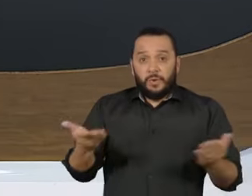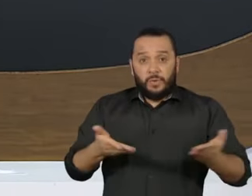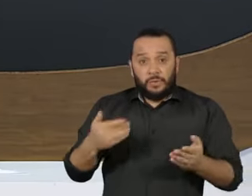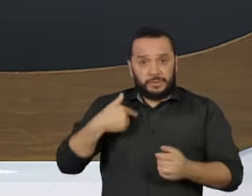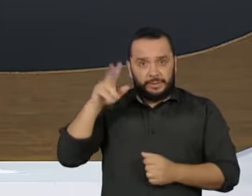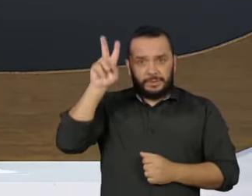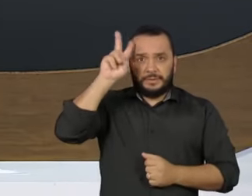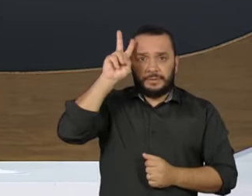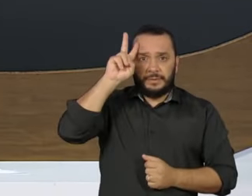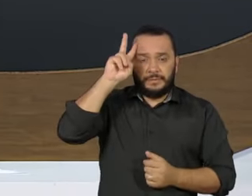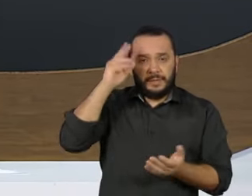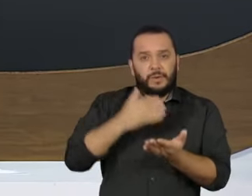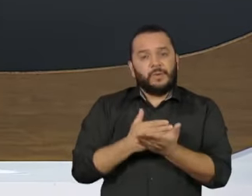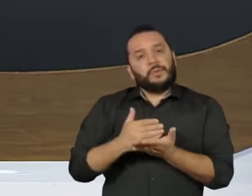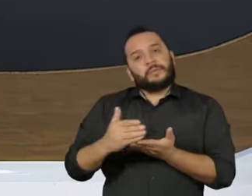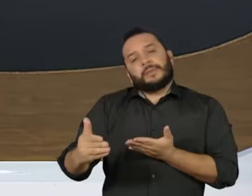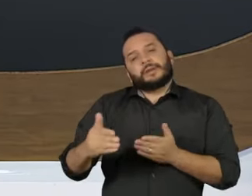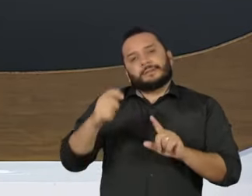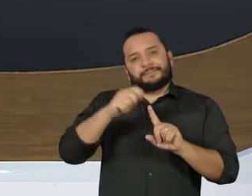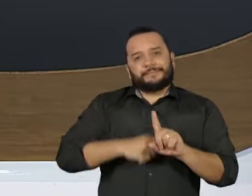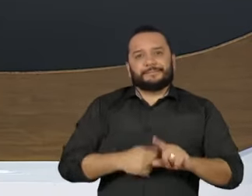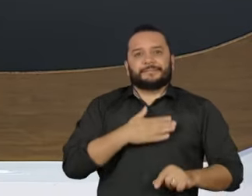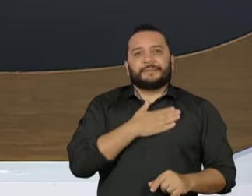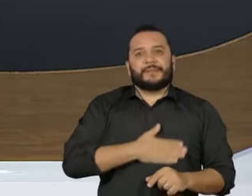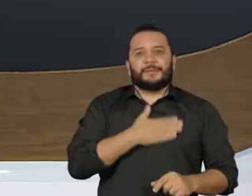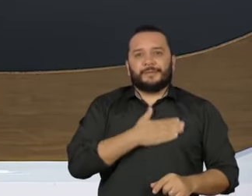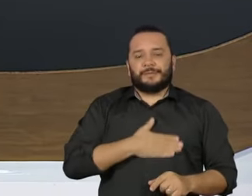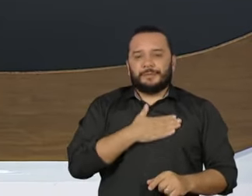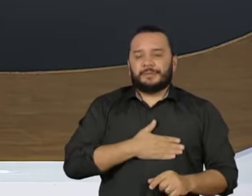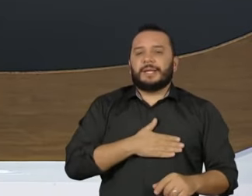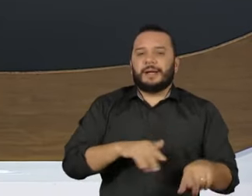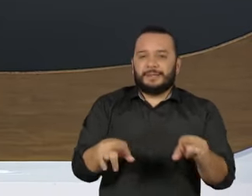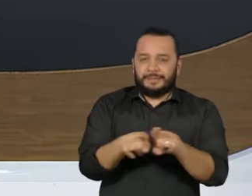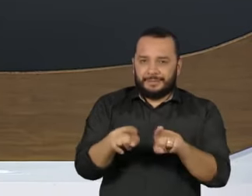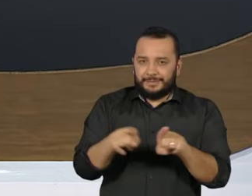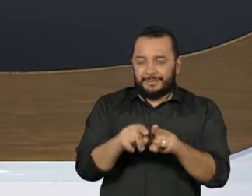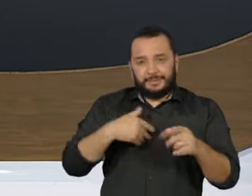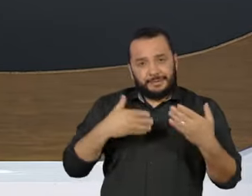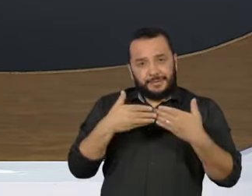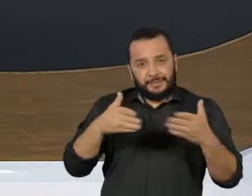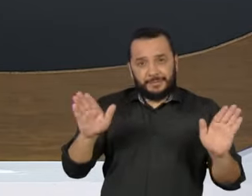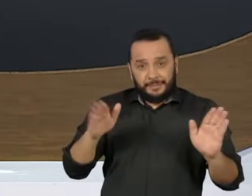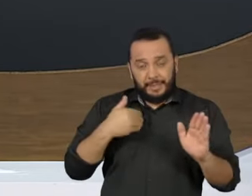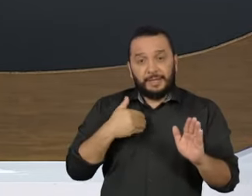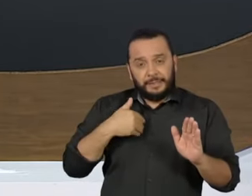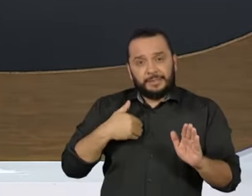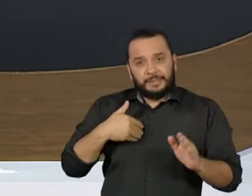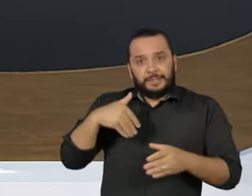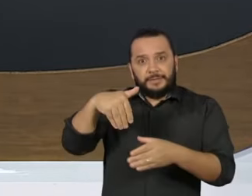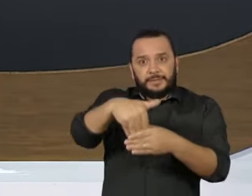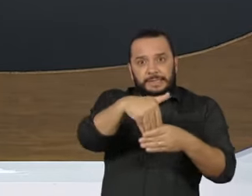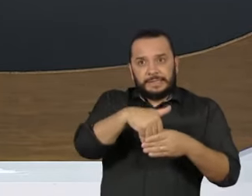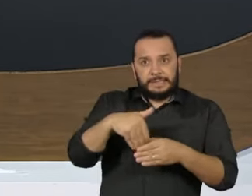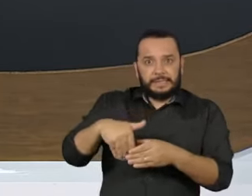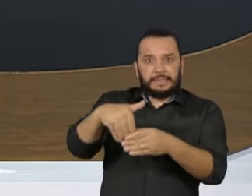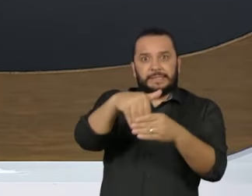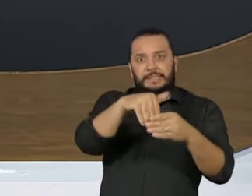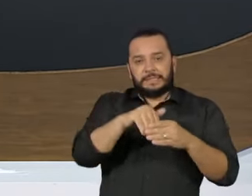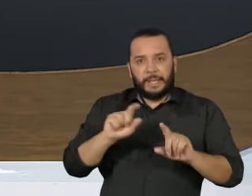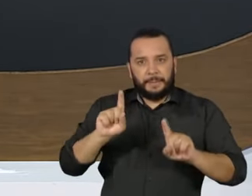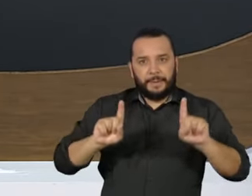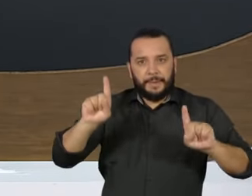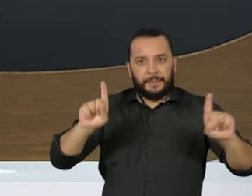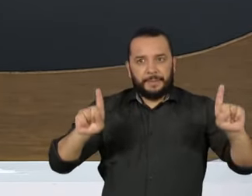marca o início do mês de agosto, que abre oficialmente a campanha eleitoral. Mas a temperatura já está lá no alto,